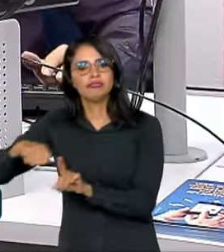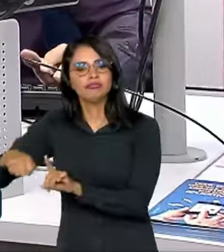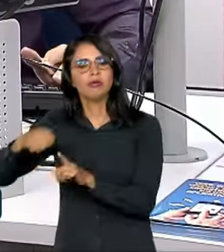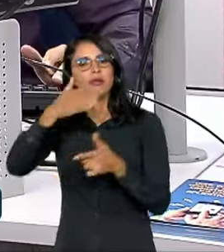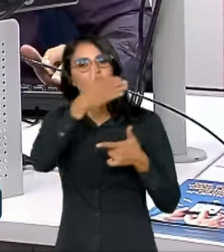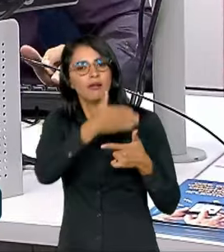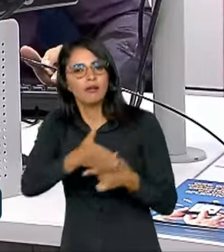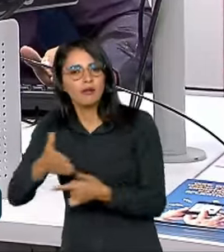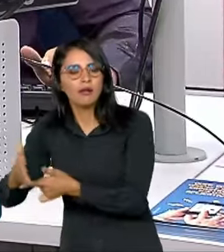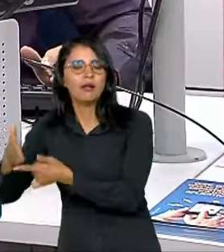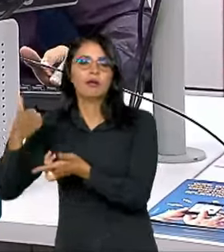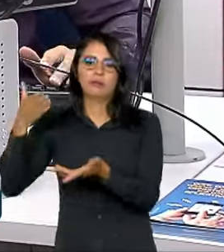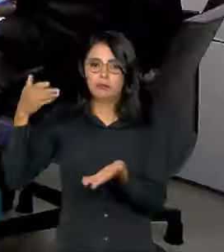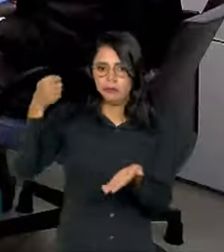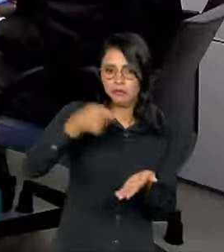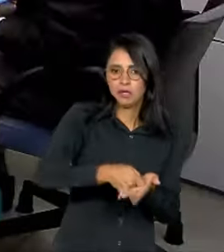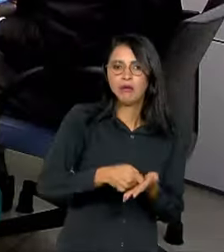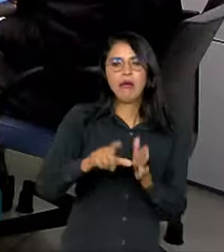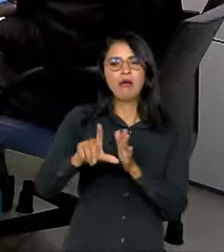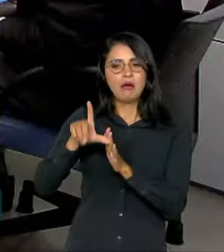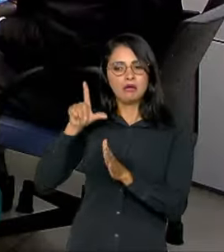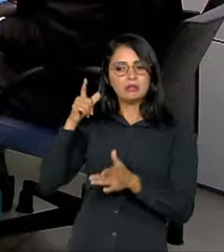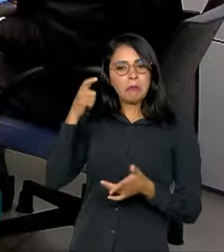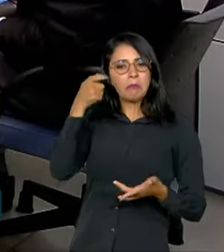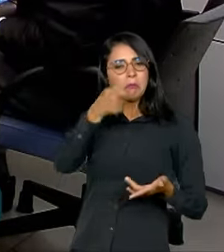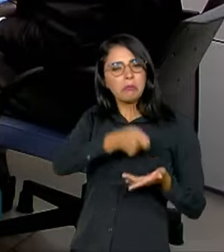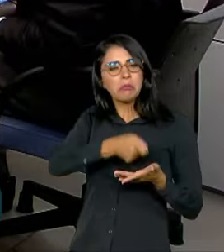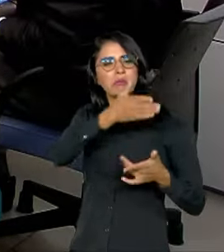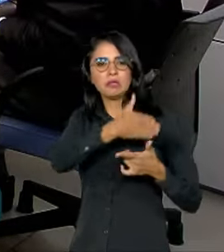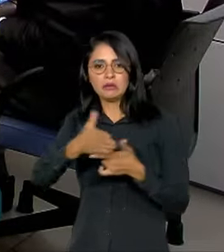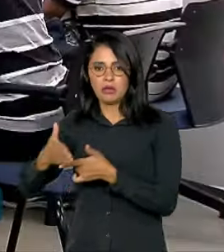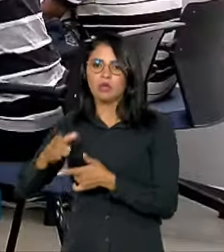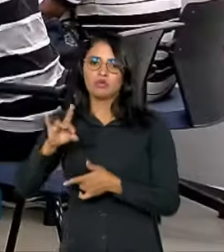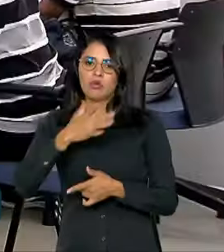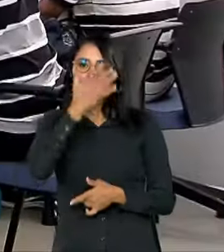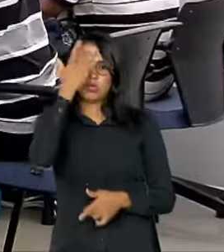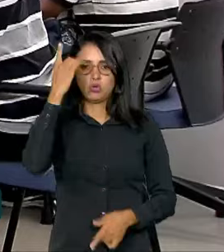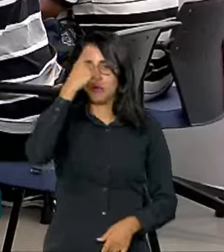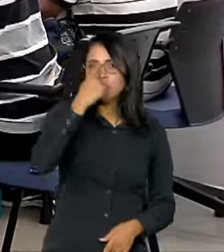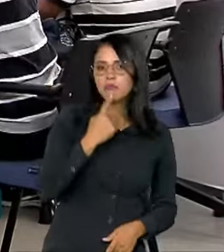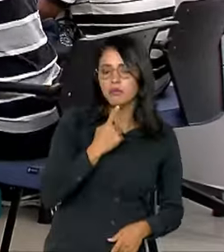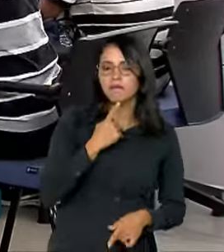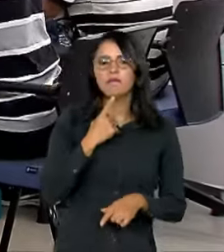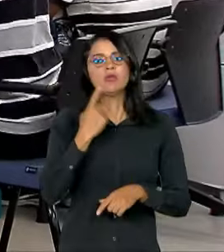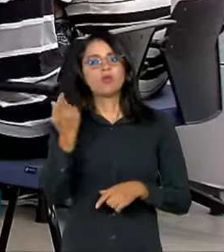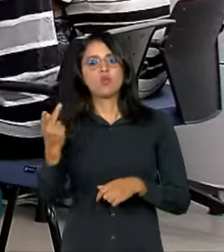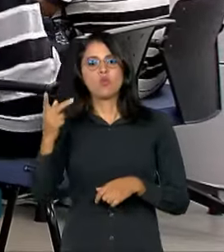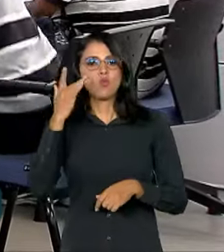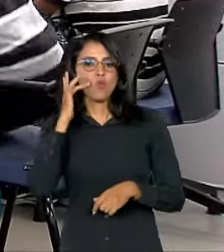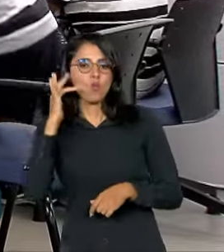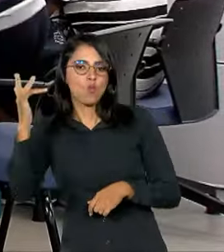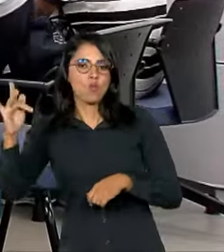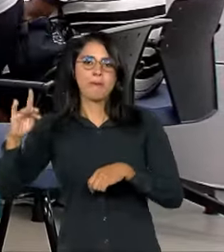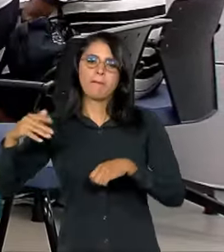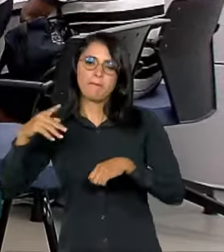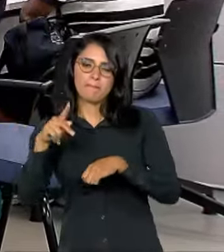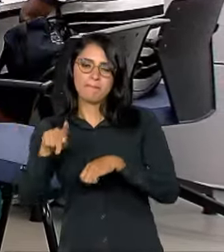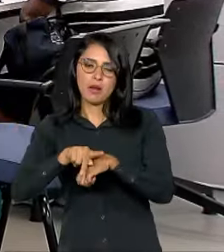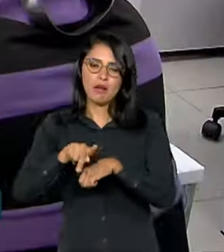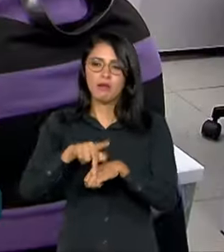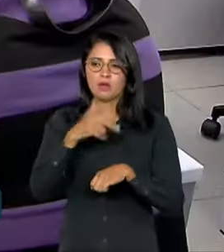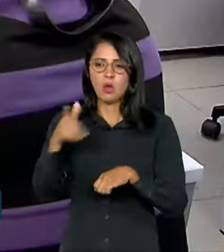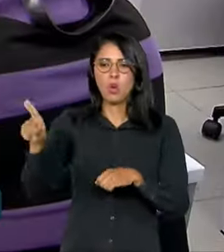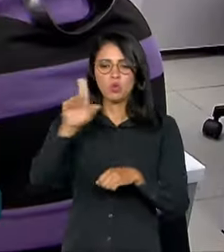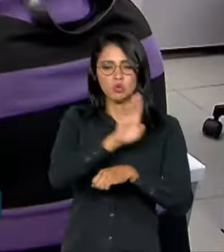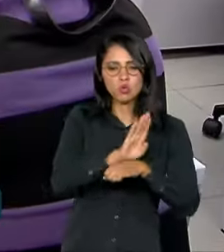Antes, só podia parcelar as dívidas quem tinha perfil prata ou ouro. Aqueles com conta bronze só podiam visualizar as